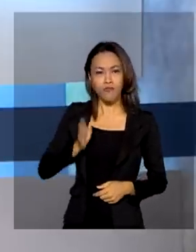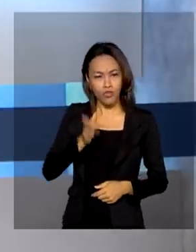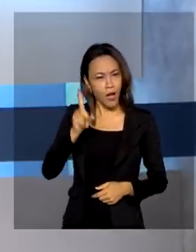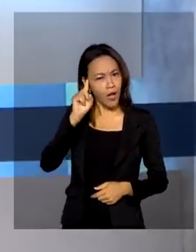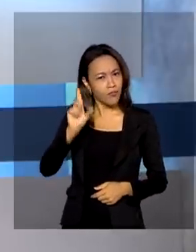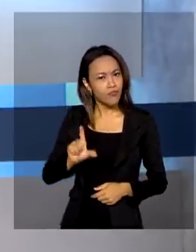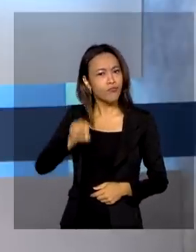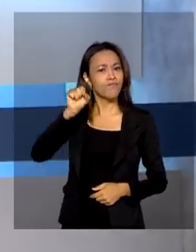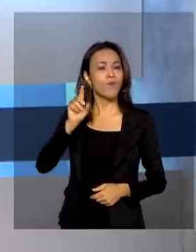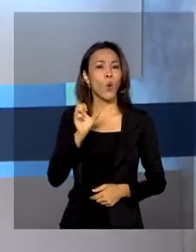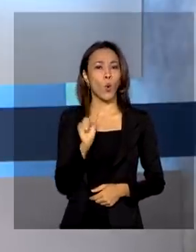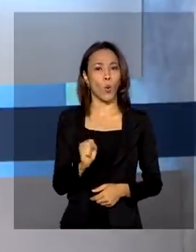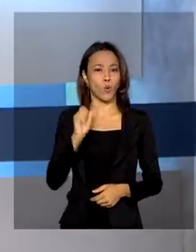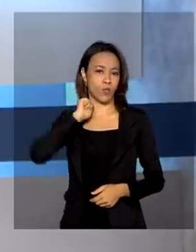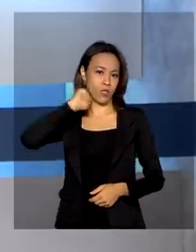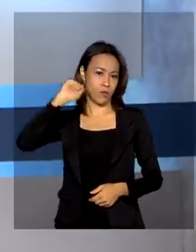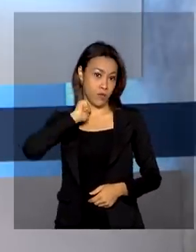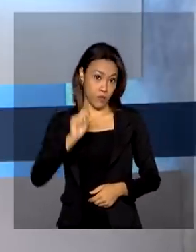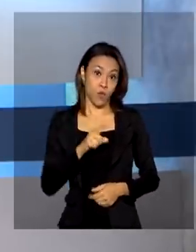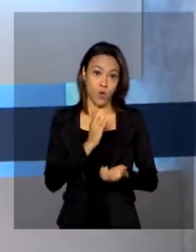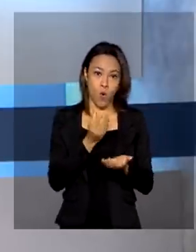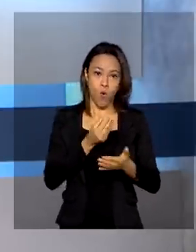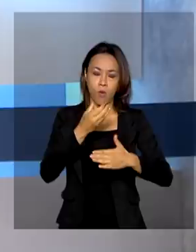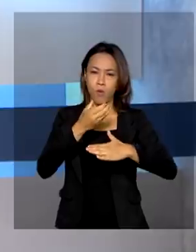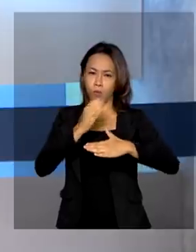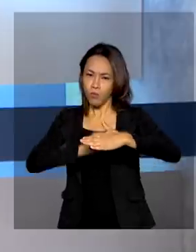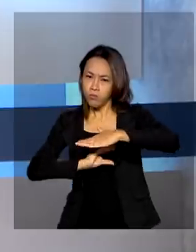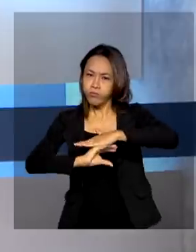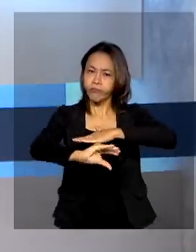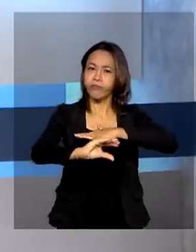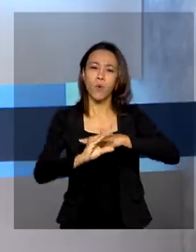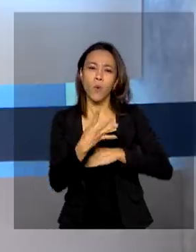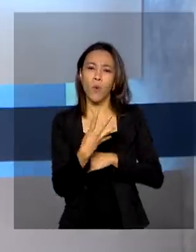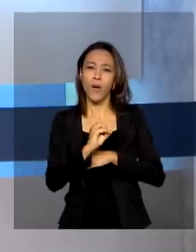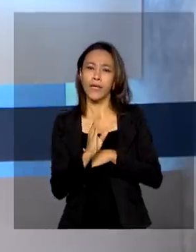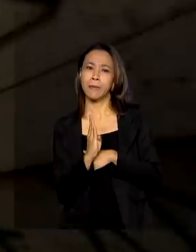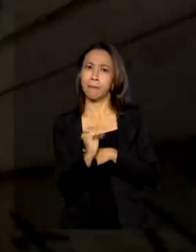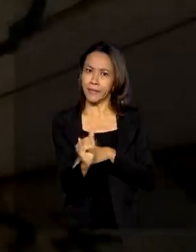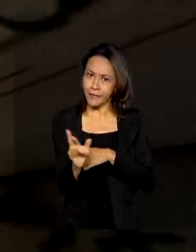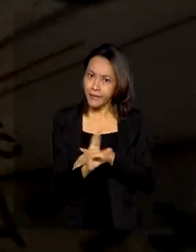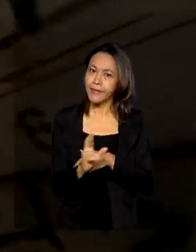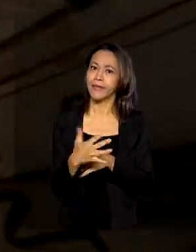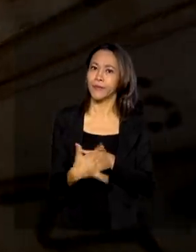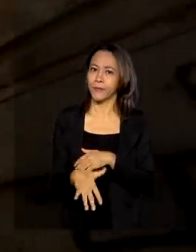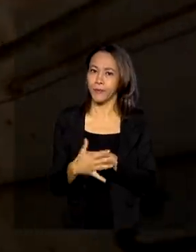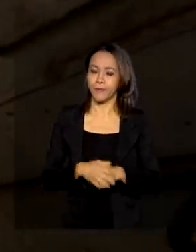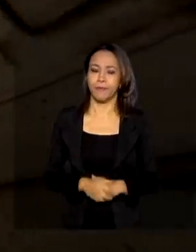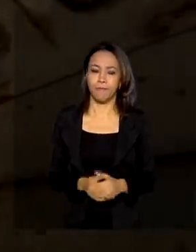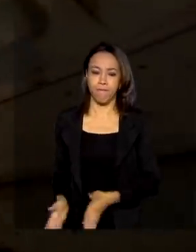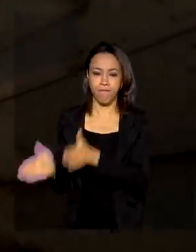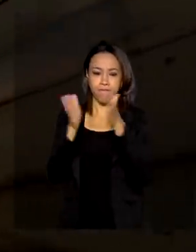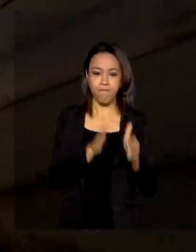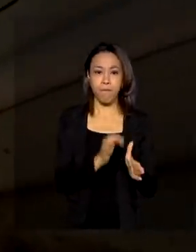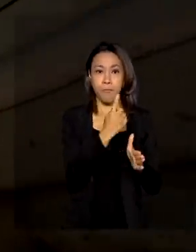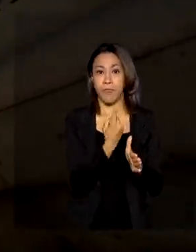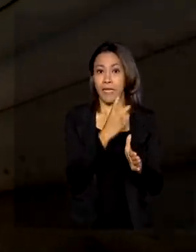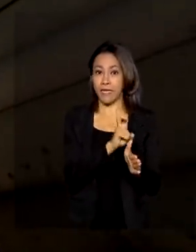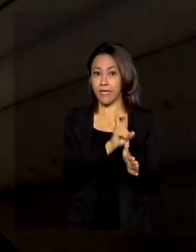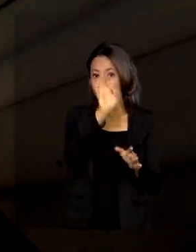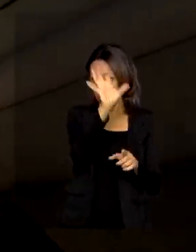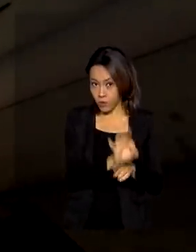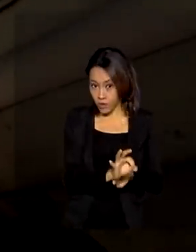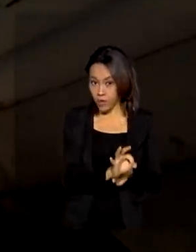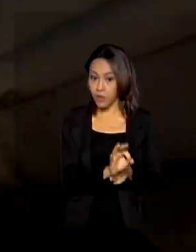abril. Os investimentos devem chegar a 40 bilhões de reais. Apenas 15% da carga